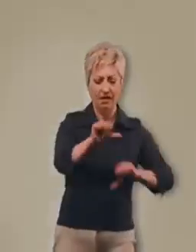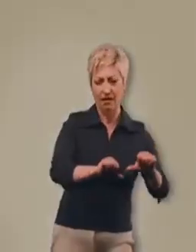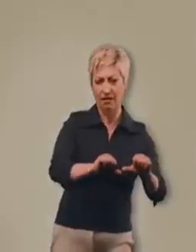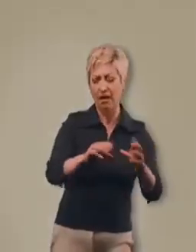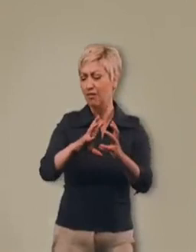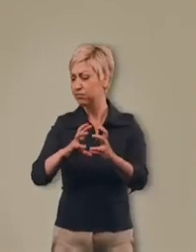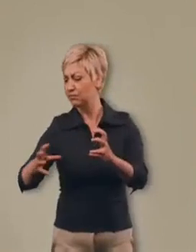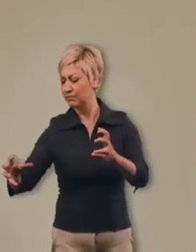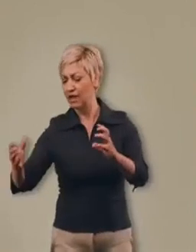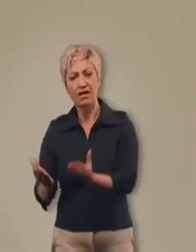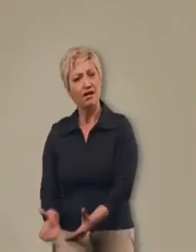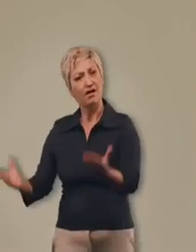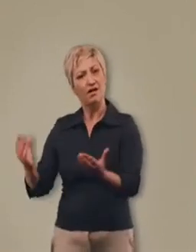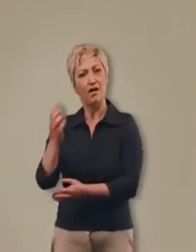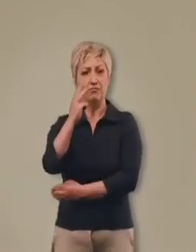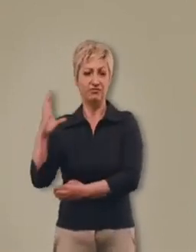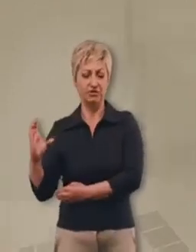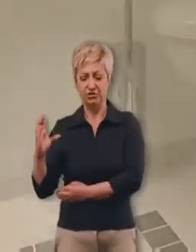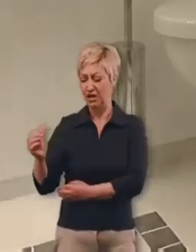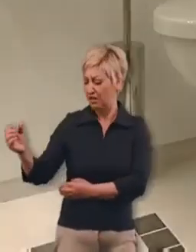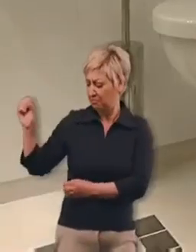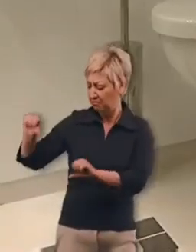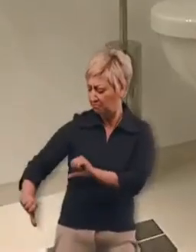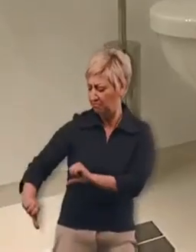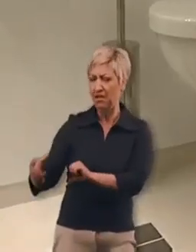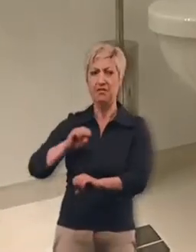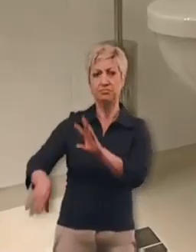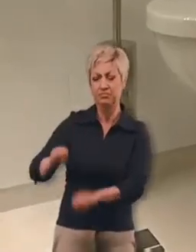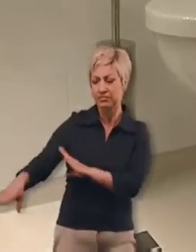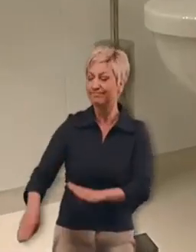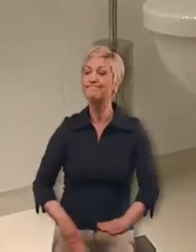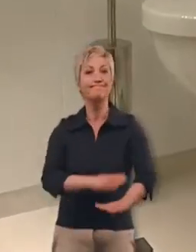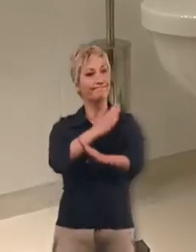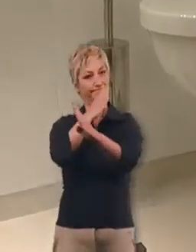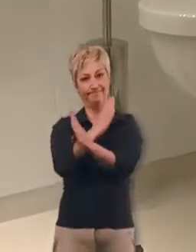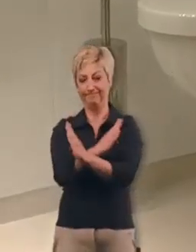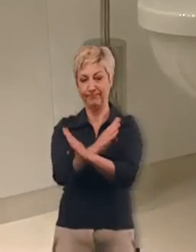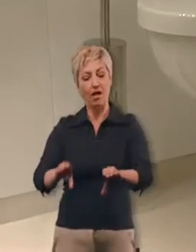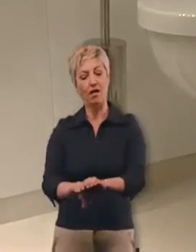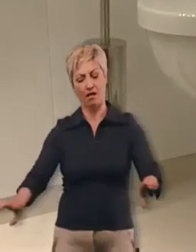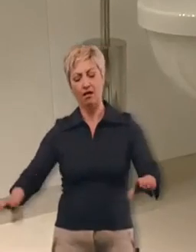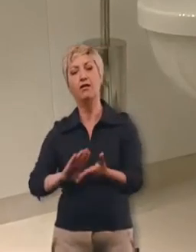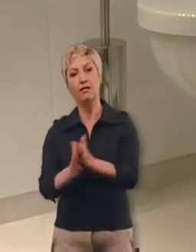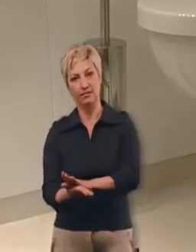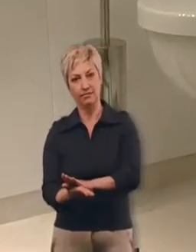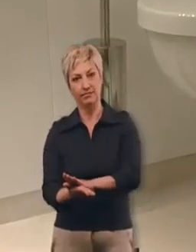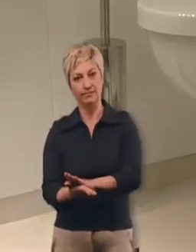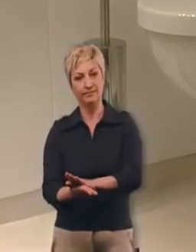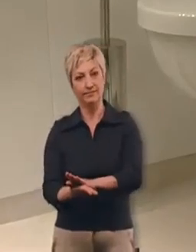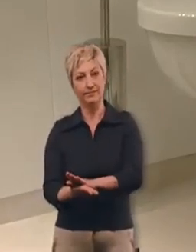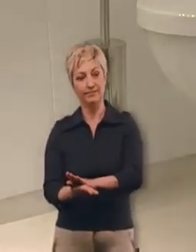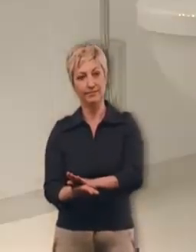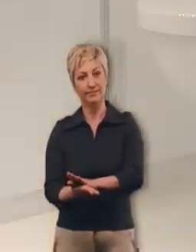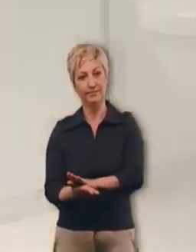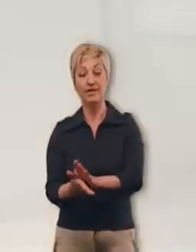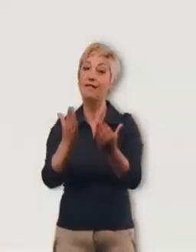Pedimos que não atire objetos ou agentes químicos nos banheiros, pois poderão entupir as tubulações e danificar o sistema de